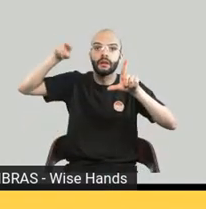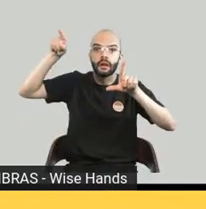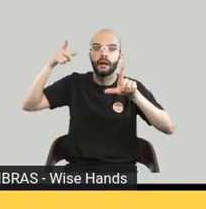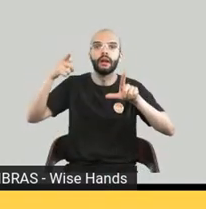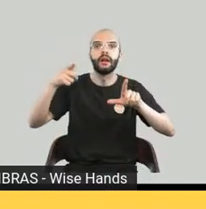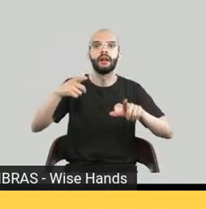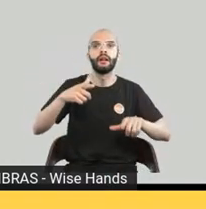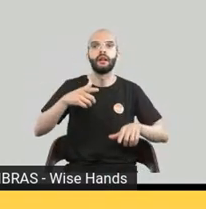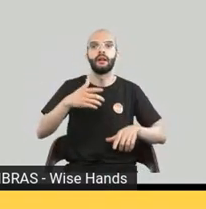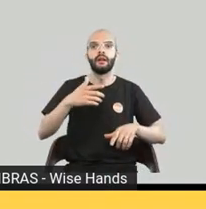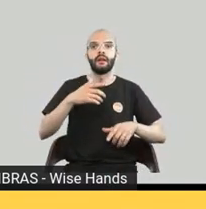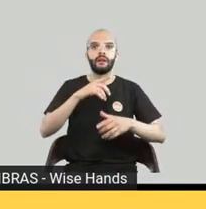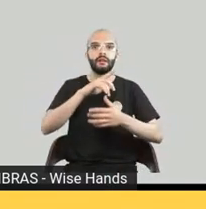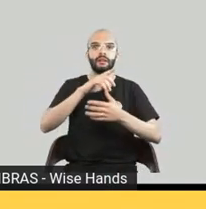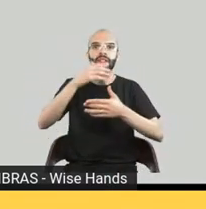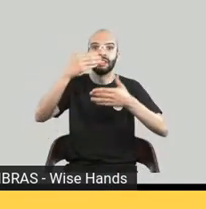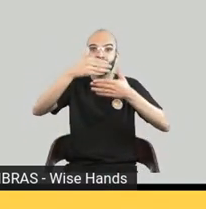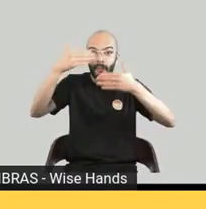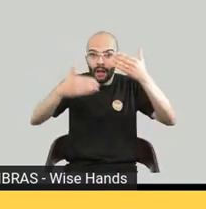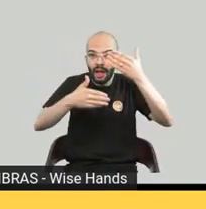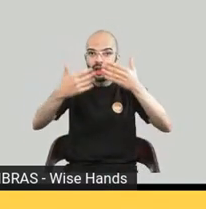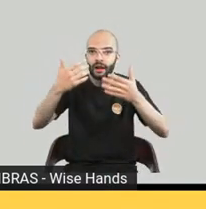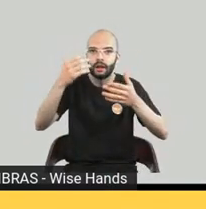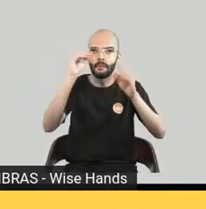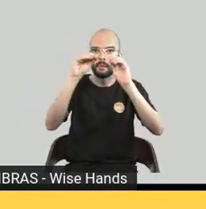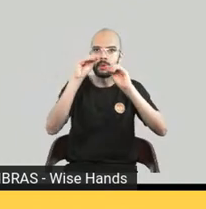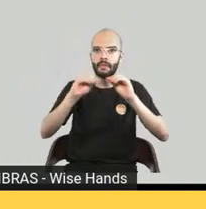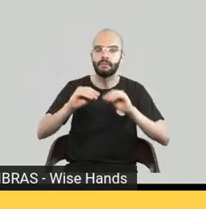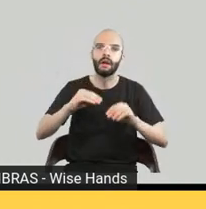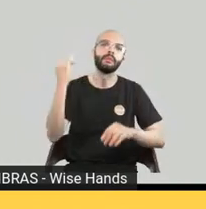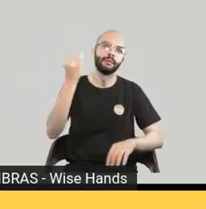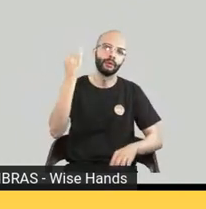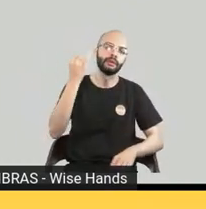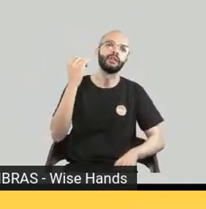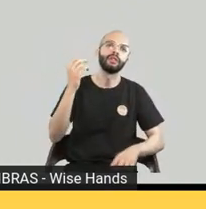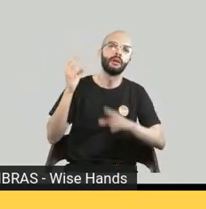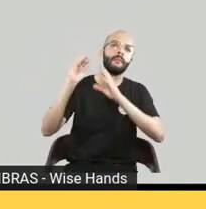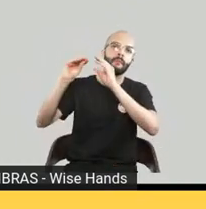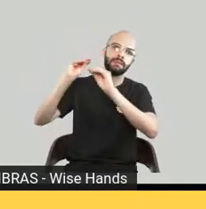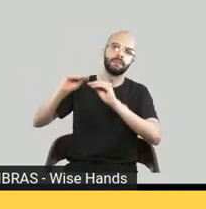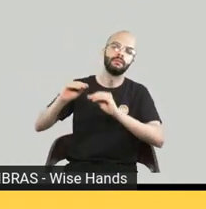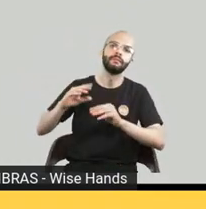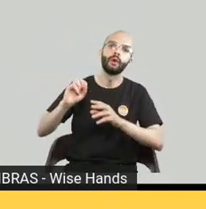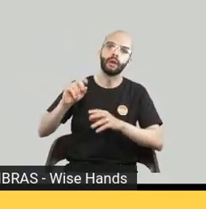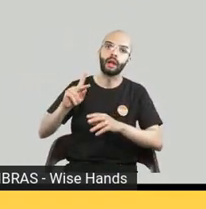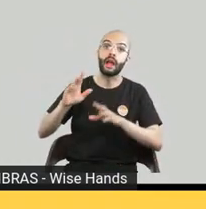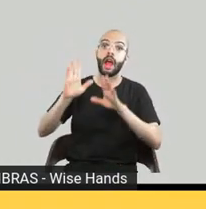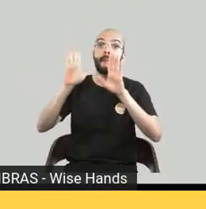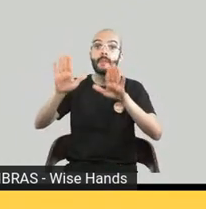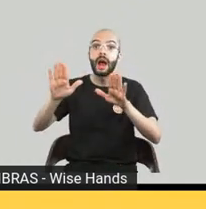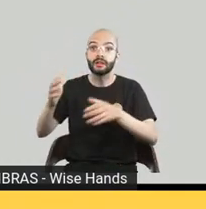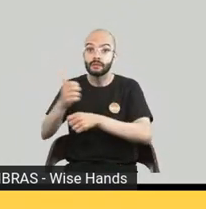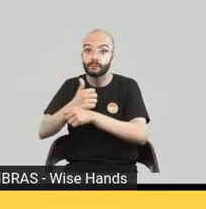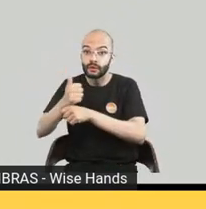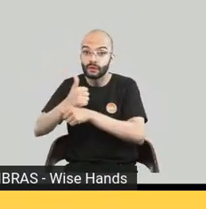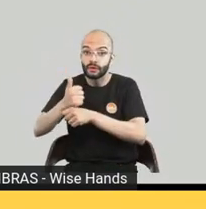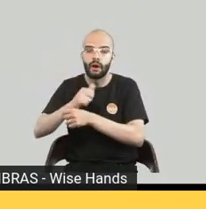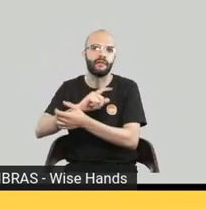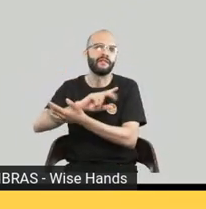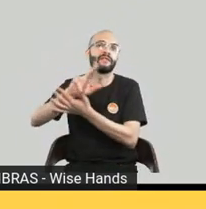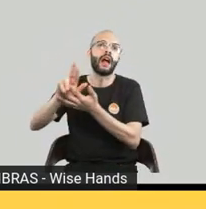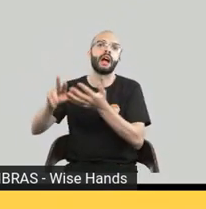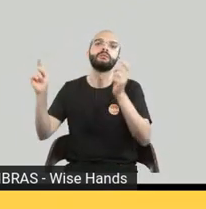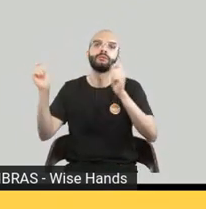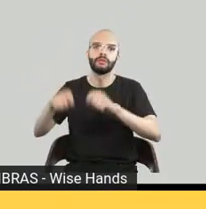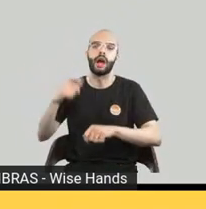mas ainda o investimento que no mercado como é hoje se paga facilmente já o áudio